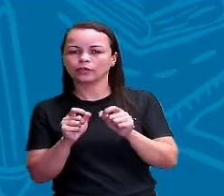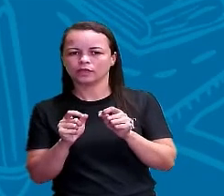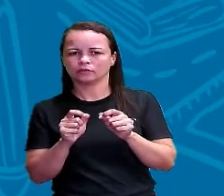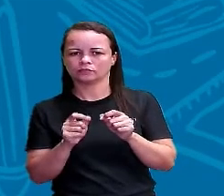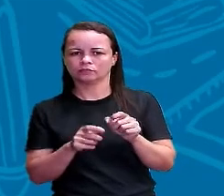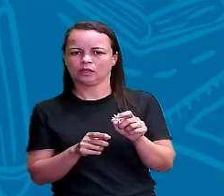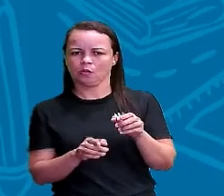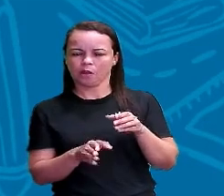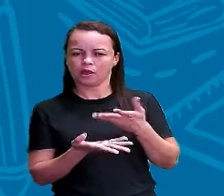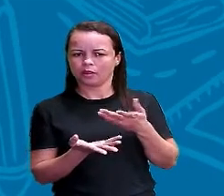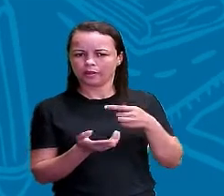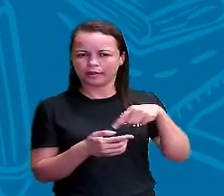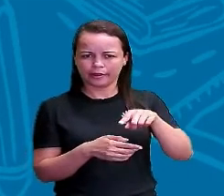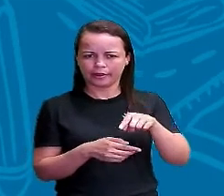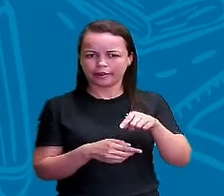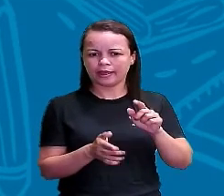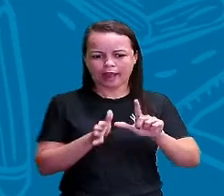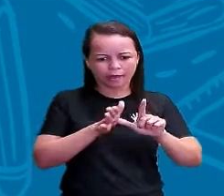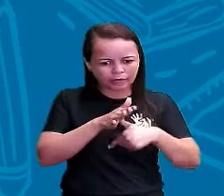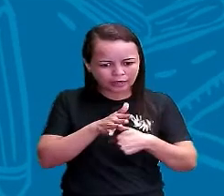atrasos. Tá bom?